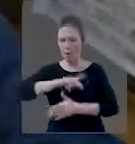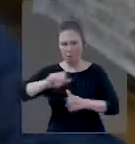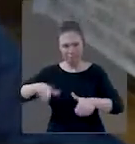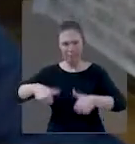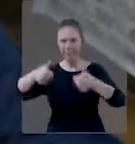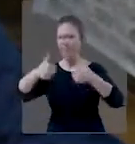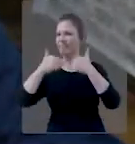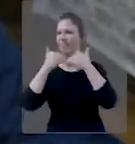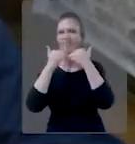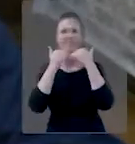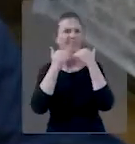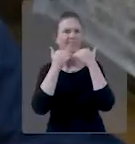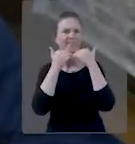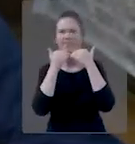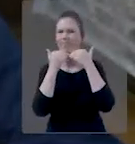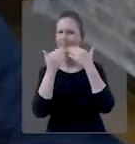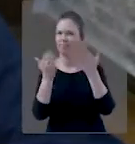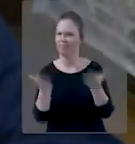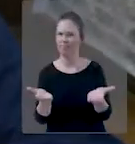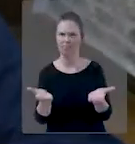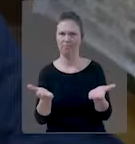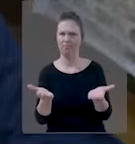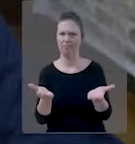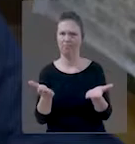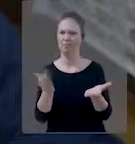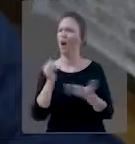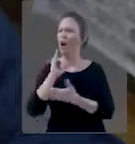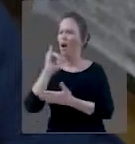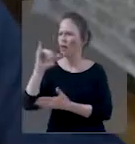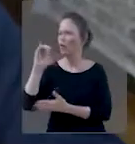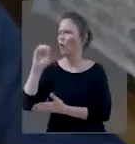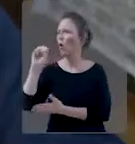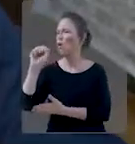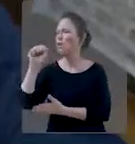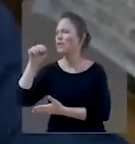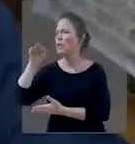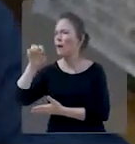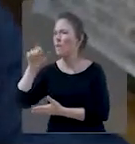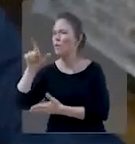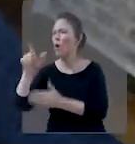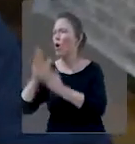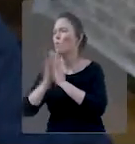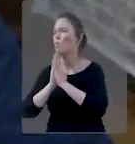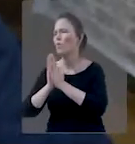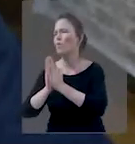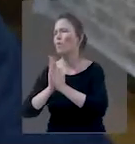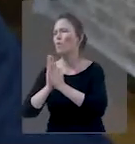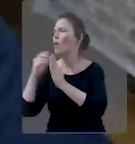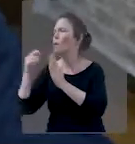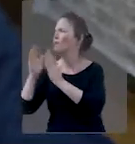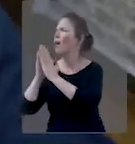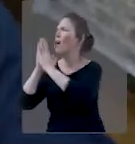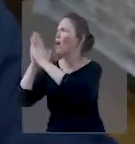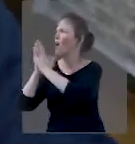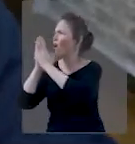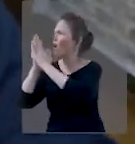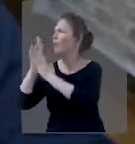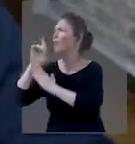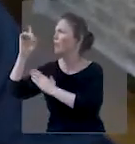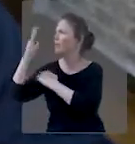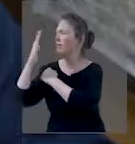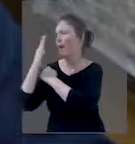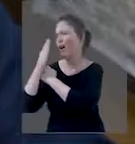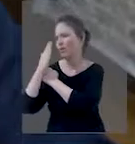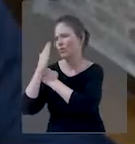se recuperar daquela derrota. e eles vieram para Samuel e disseram Samuel nós precisamos que você ore a Deus porque nós não